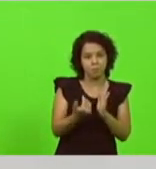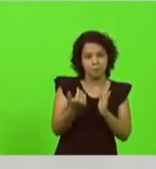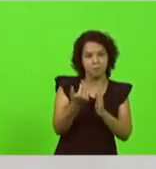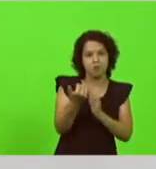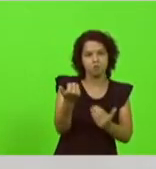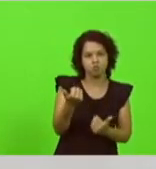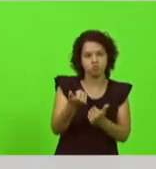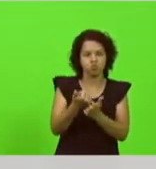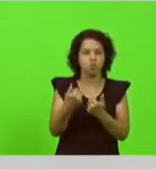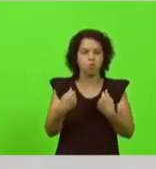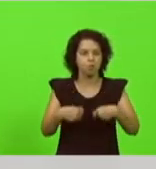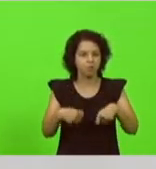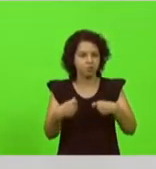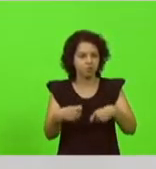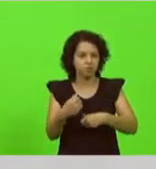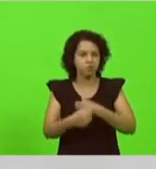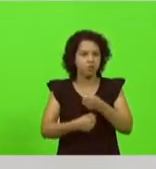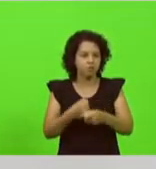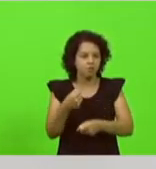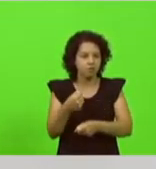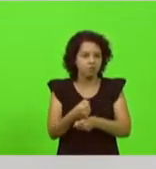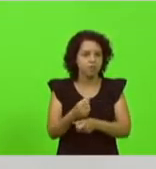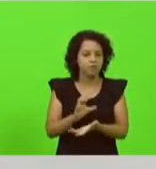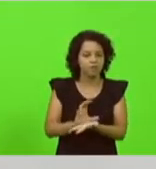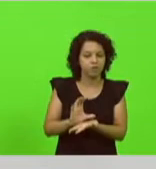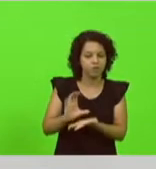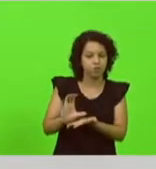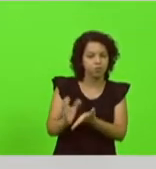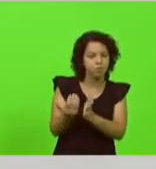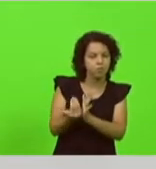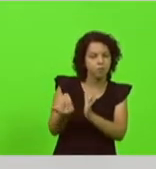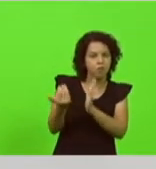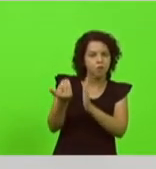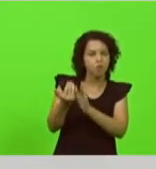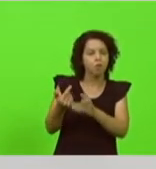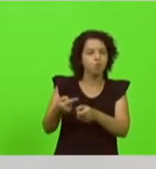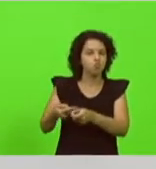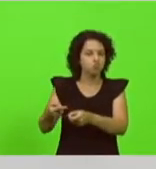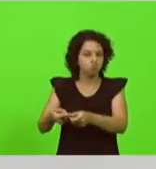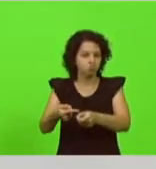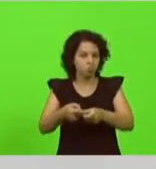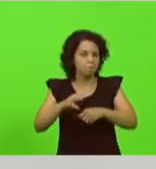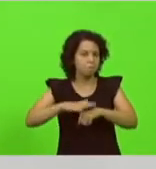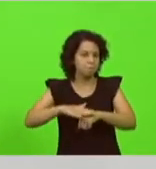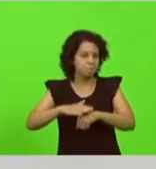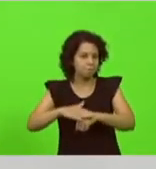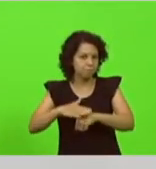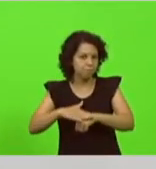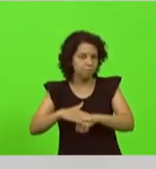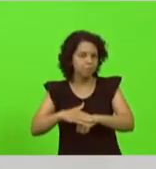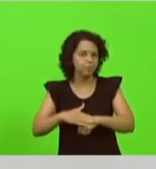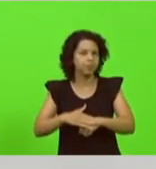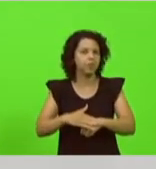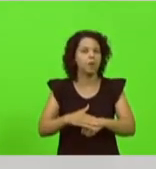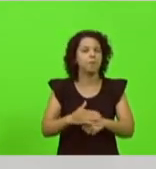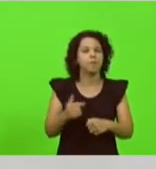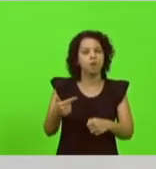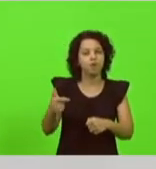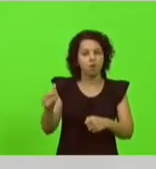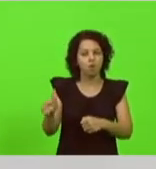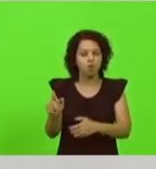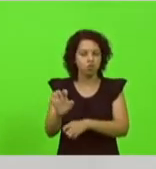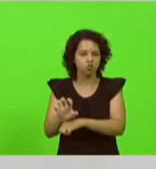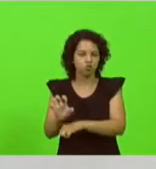os maiores investimentos na região foram sempre feitos pelos municípios, mas sem uma contrapartida significativa do Estado.